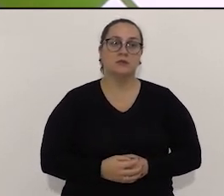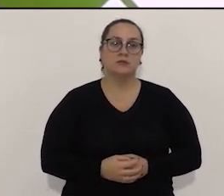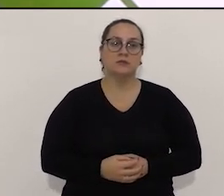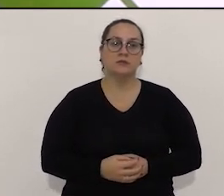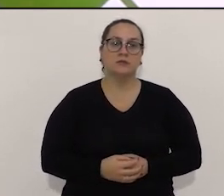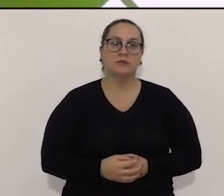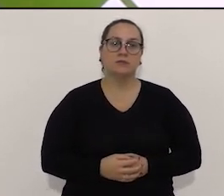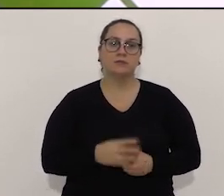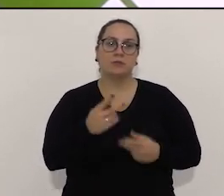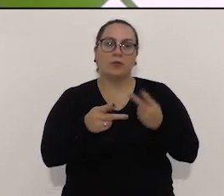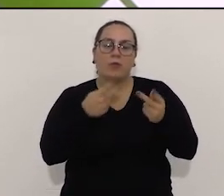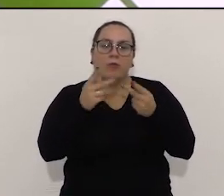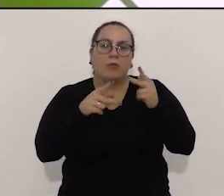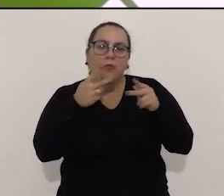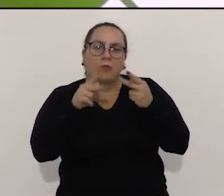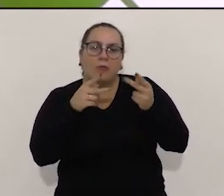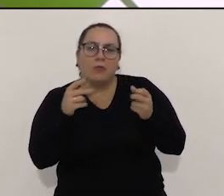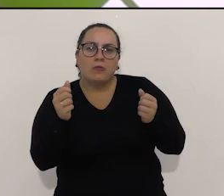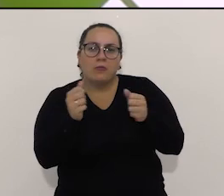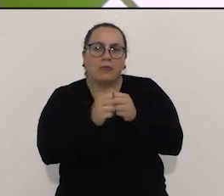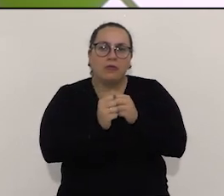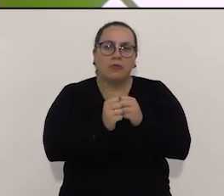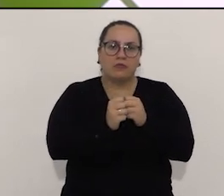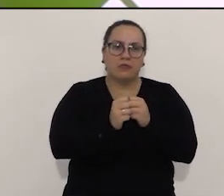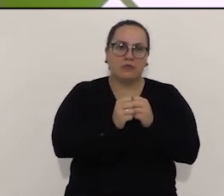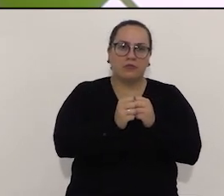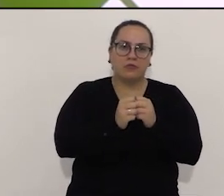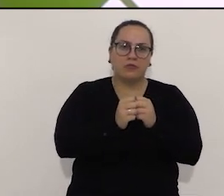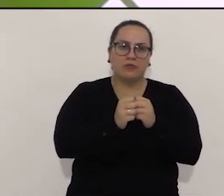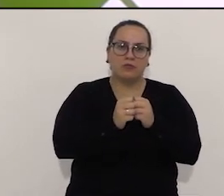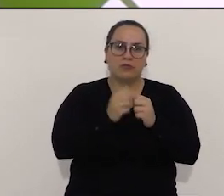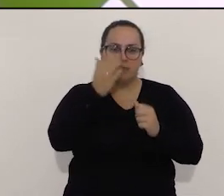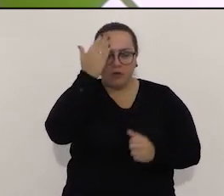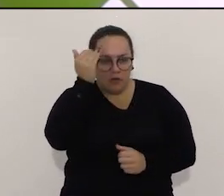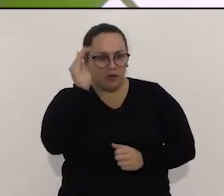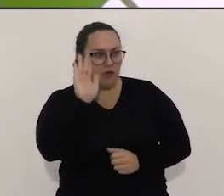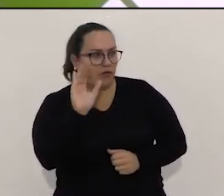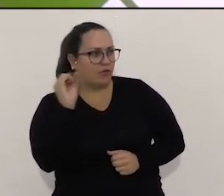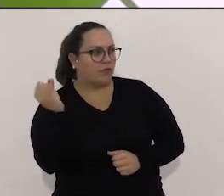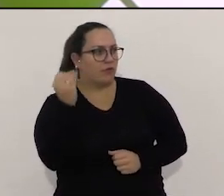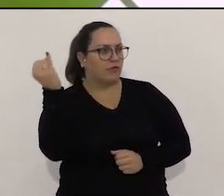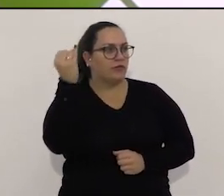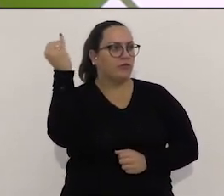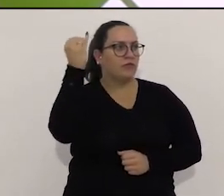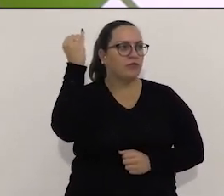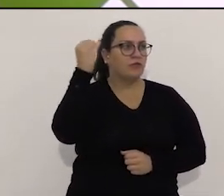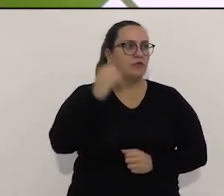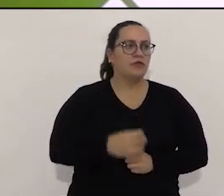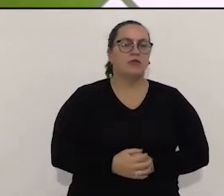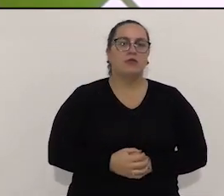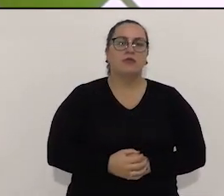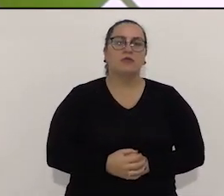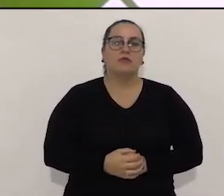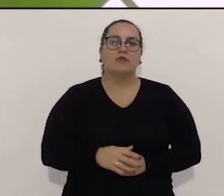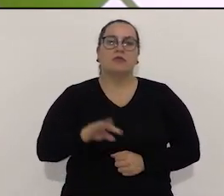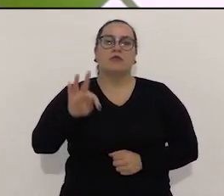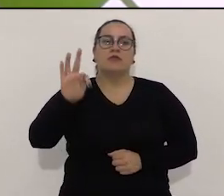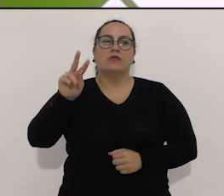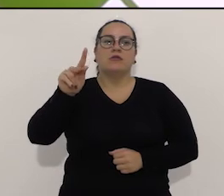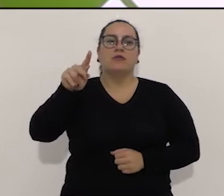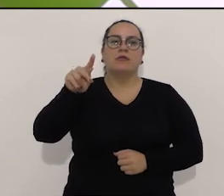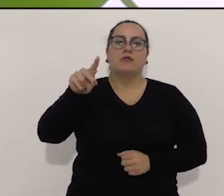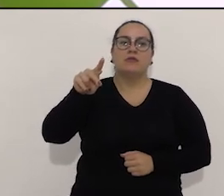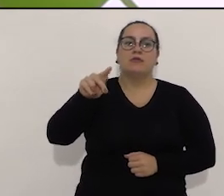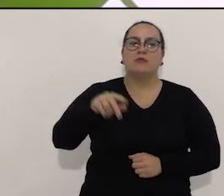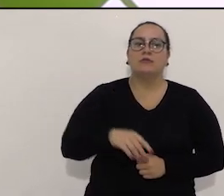que terão que dialogar comigo sobre esse debate. Eu acho que isso é importante. Agora, pode dizer, faz parte, faz parte, nosso modo petista tem a ver com